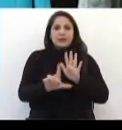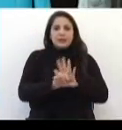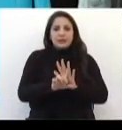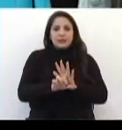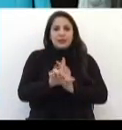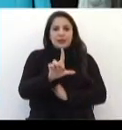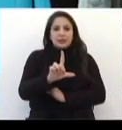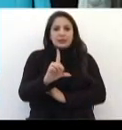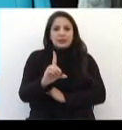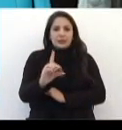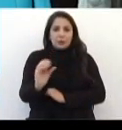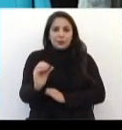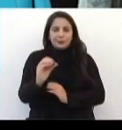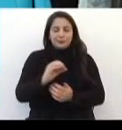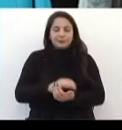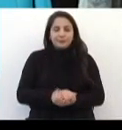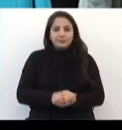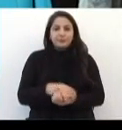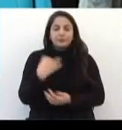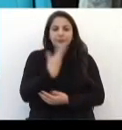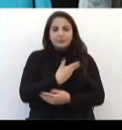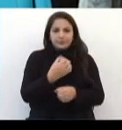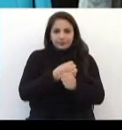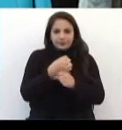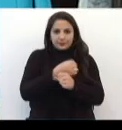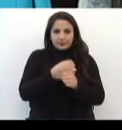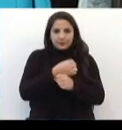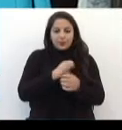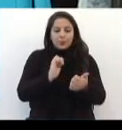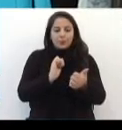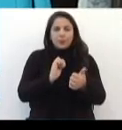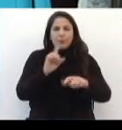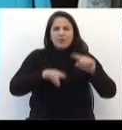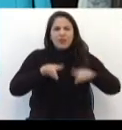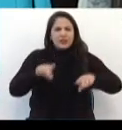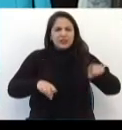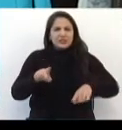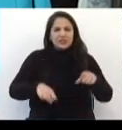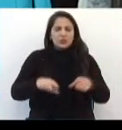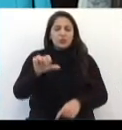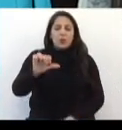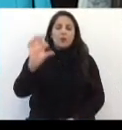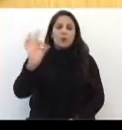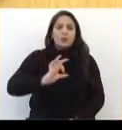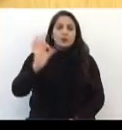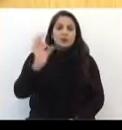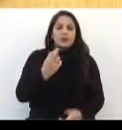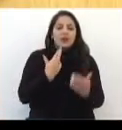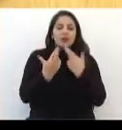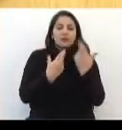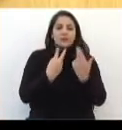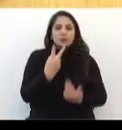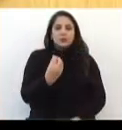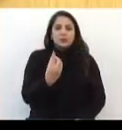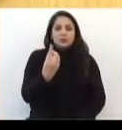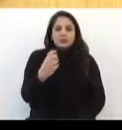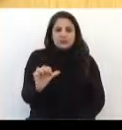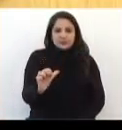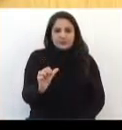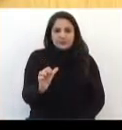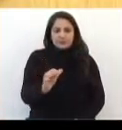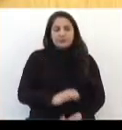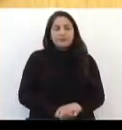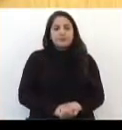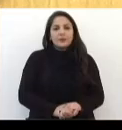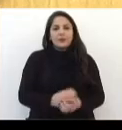Nós tivemos para esse ano de 2017 uma variação de 9% em relação a 2016 A audiência pública sobre